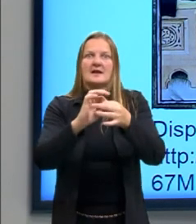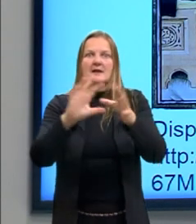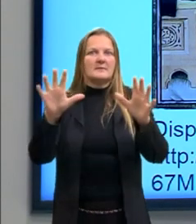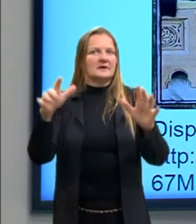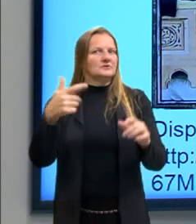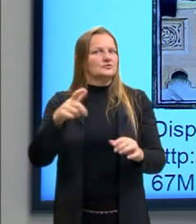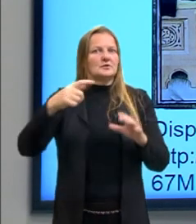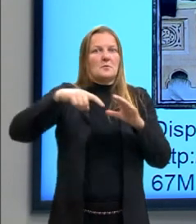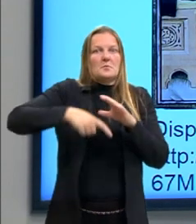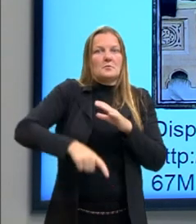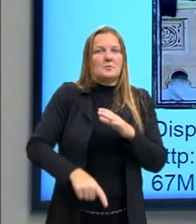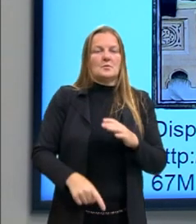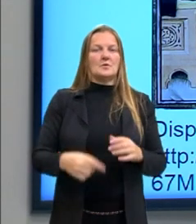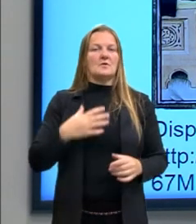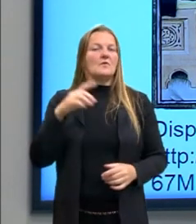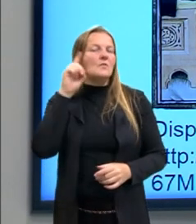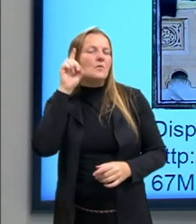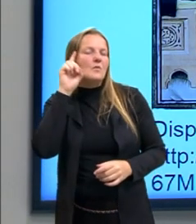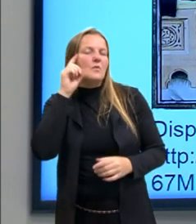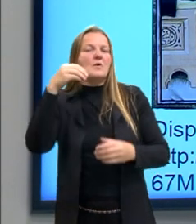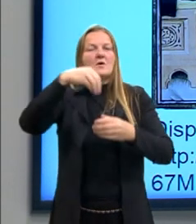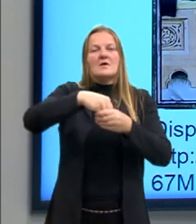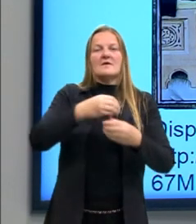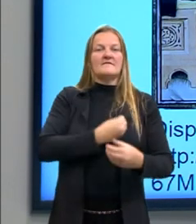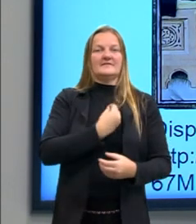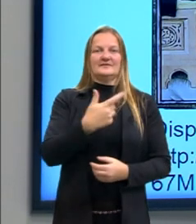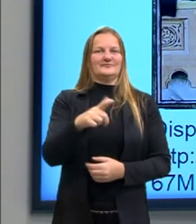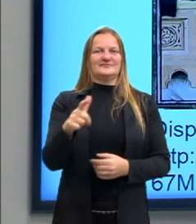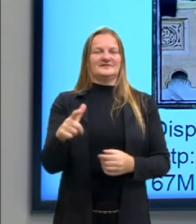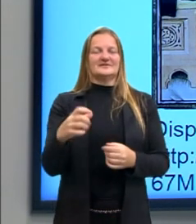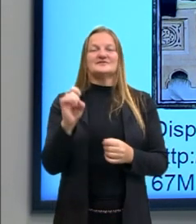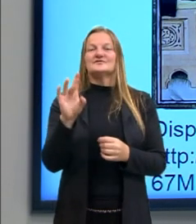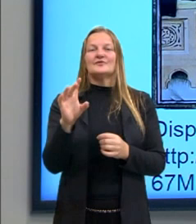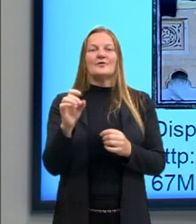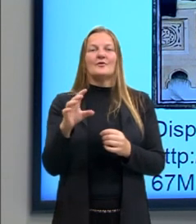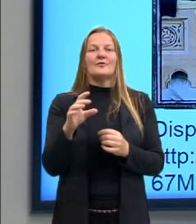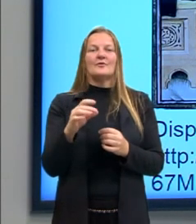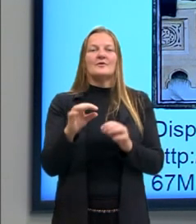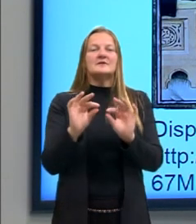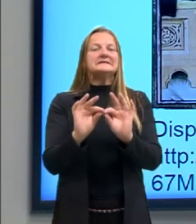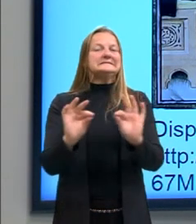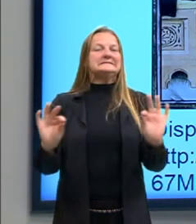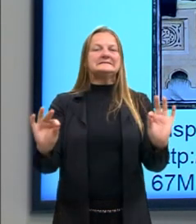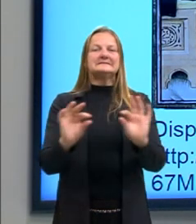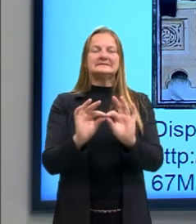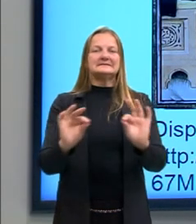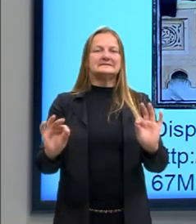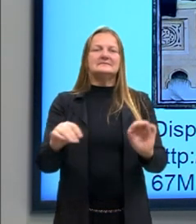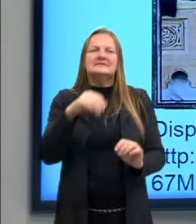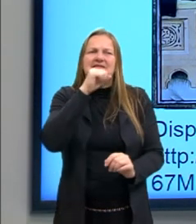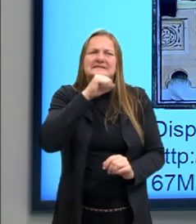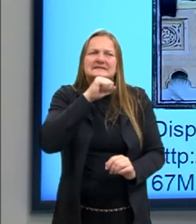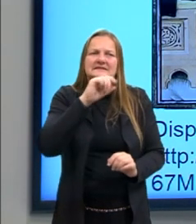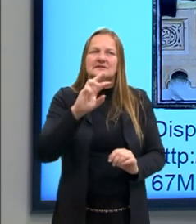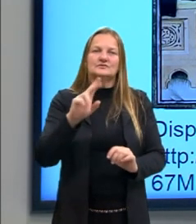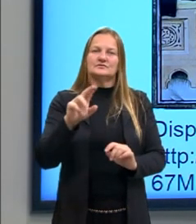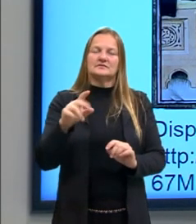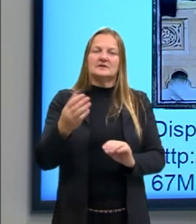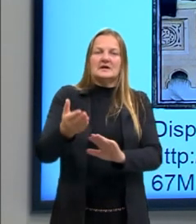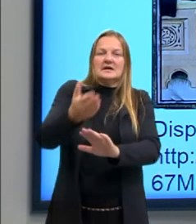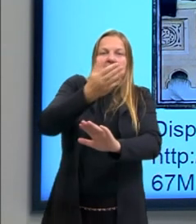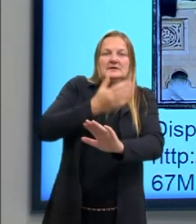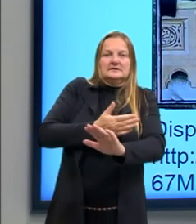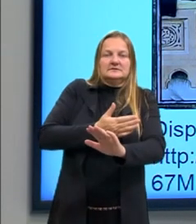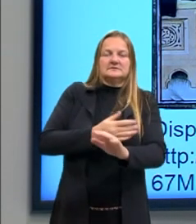temas profanos da vida cotidiana, e porque ela vai ser considerada uma arte mais simples do que a antiga, que veio antes